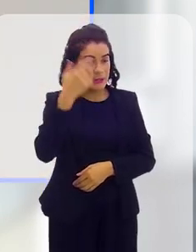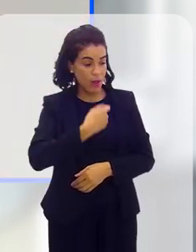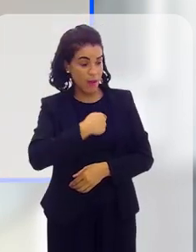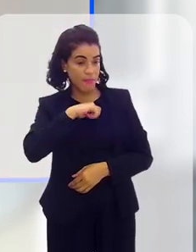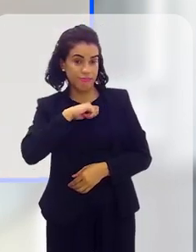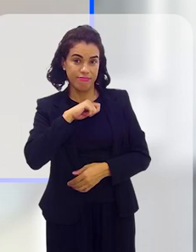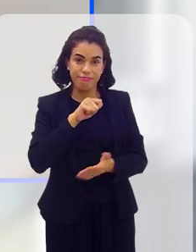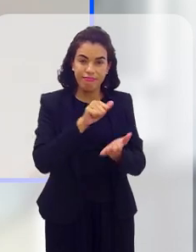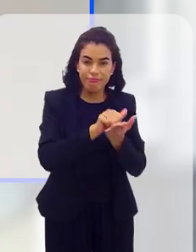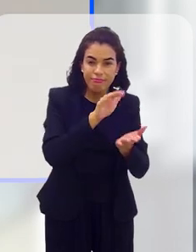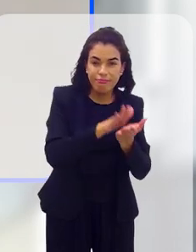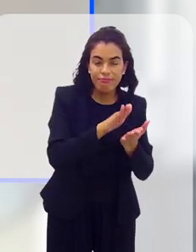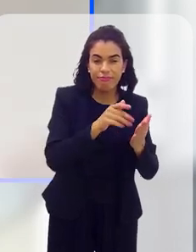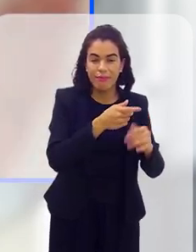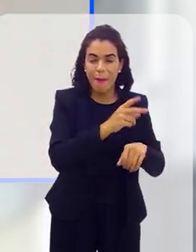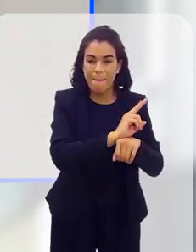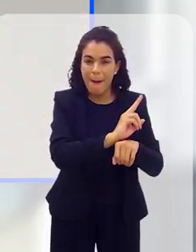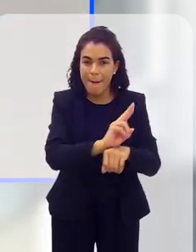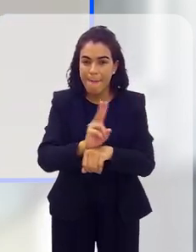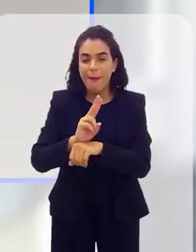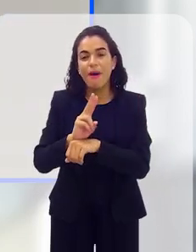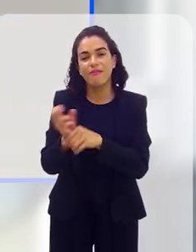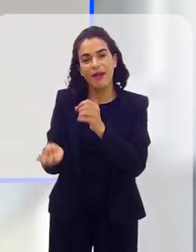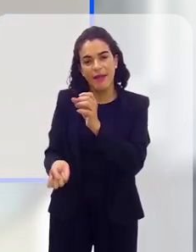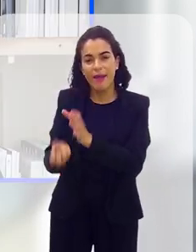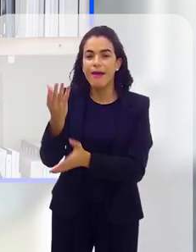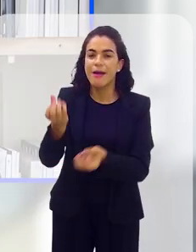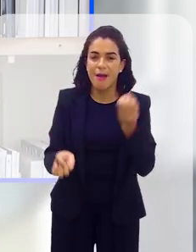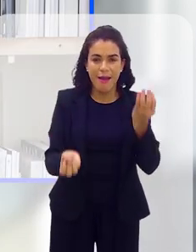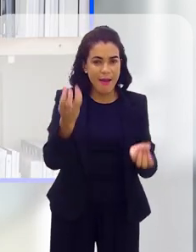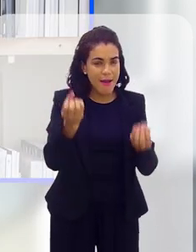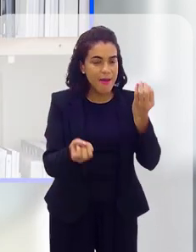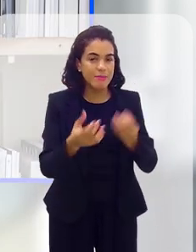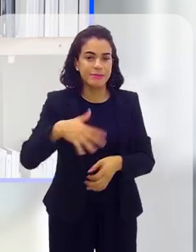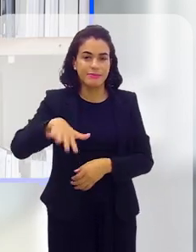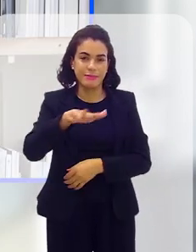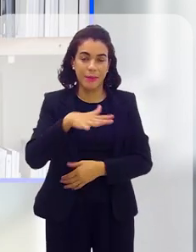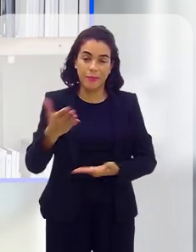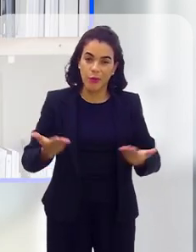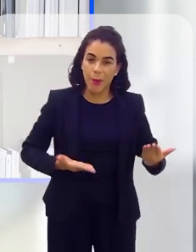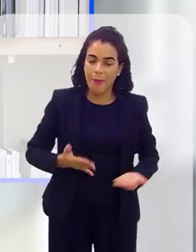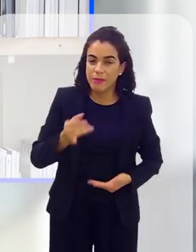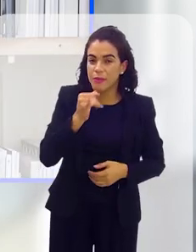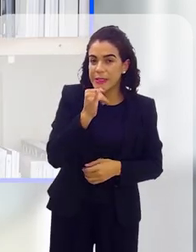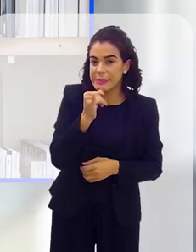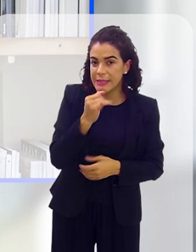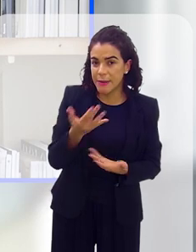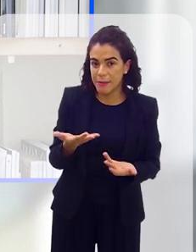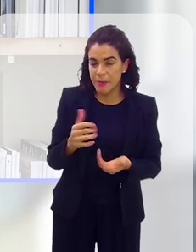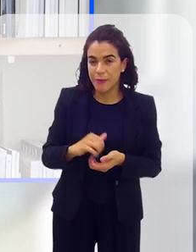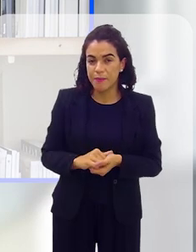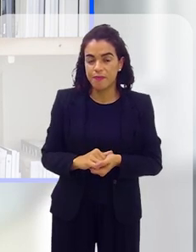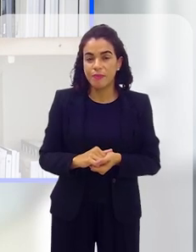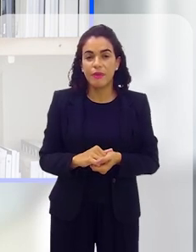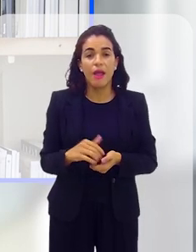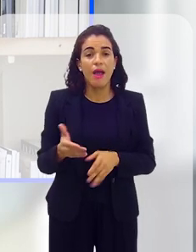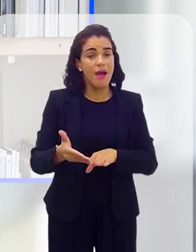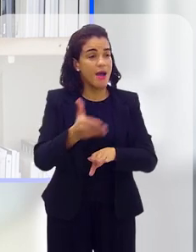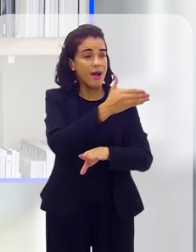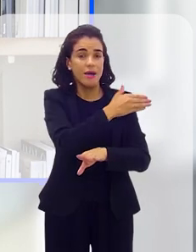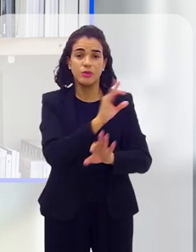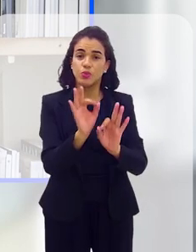auditando, vai ser já aparecer os casos de trabalho doméstico, né, quando